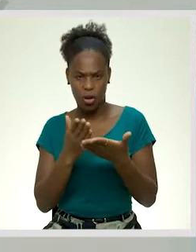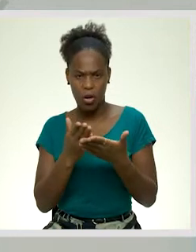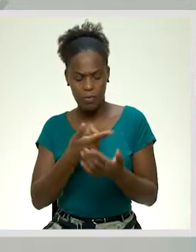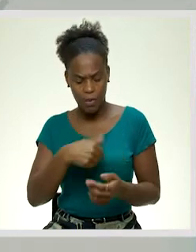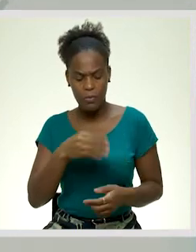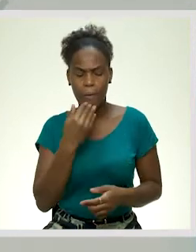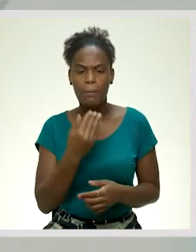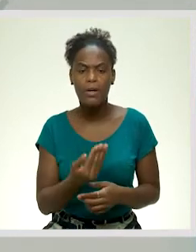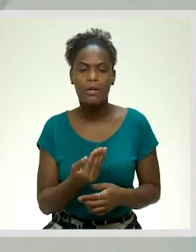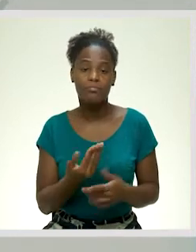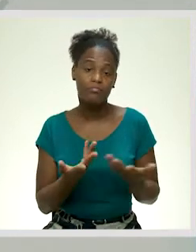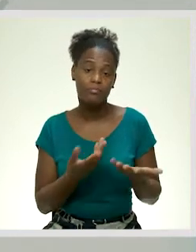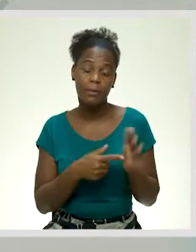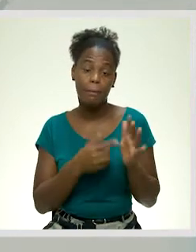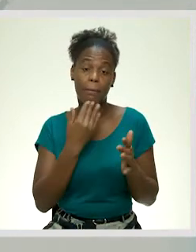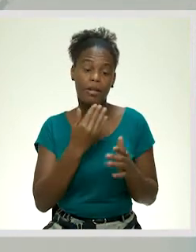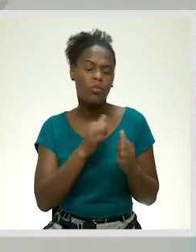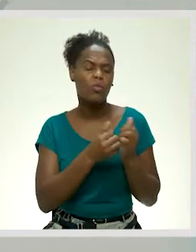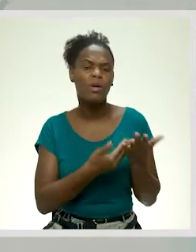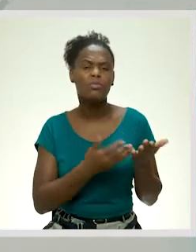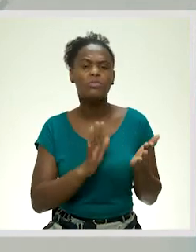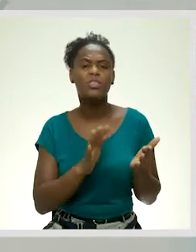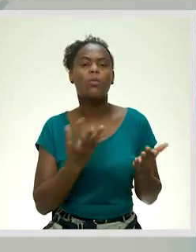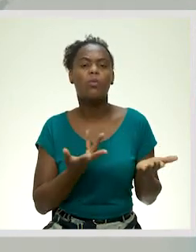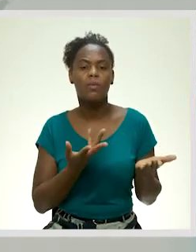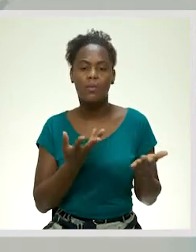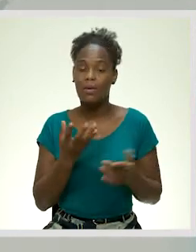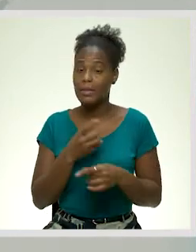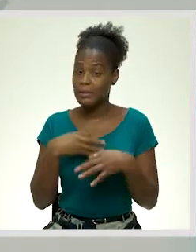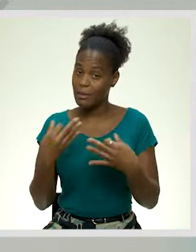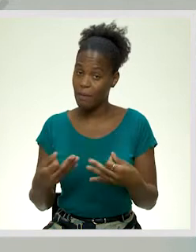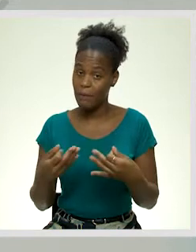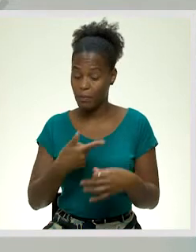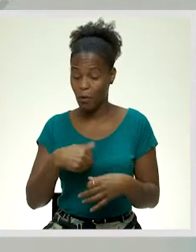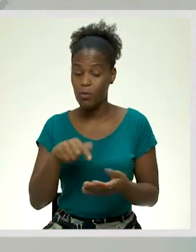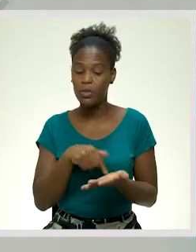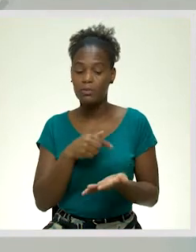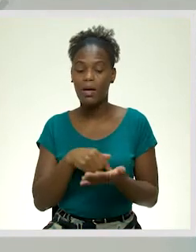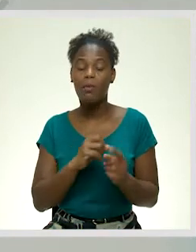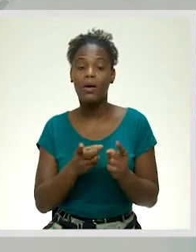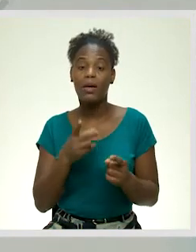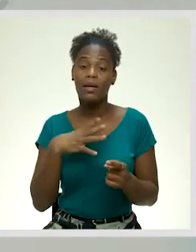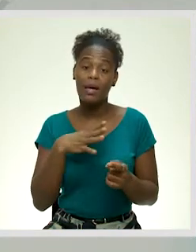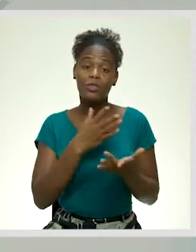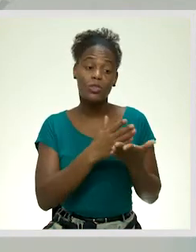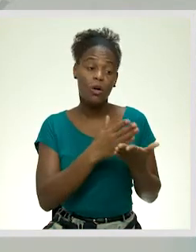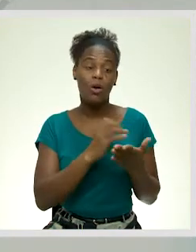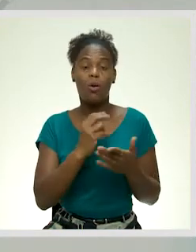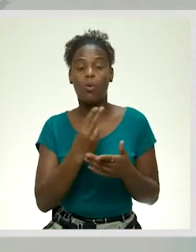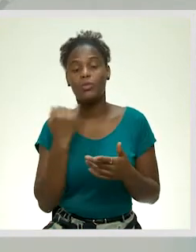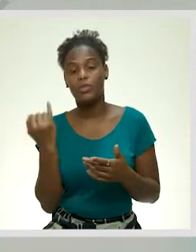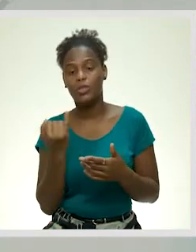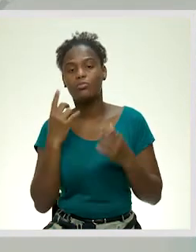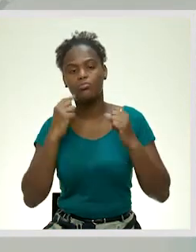solicitando, digamos assim, documentos que nós precisamos. Então sempre nós esperamos o quê? Que essa escola ou a